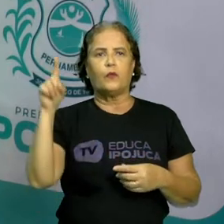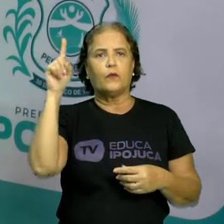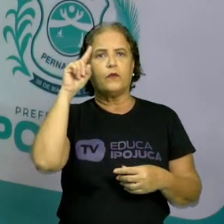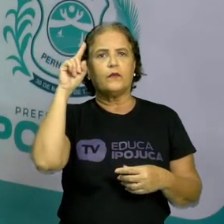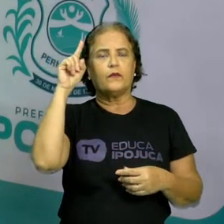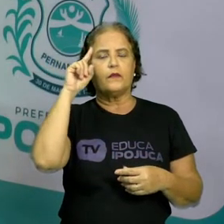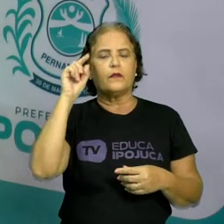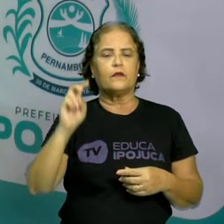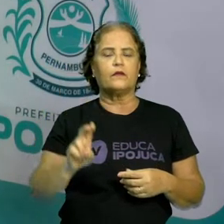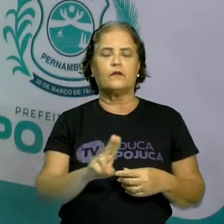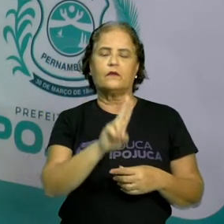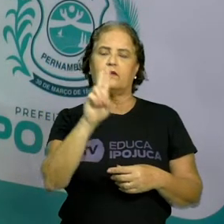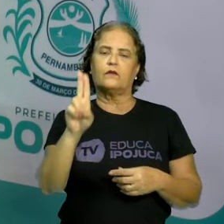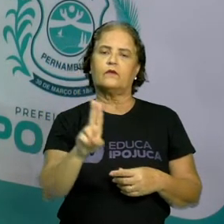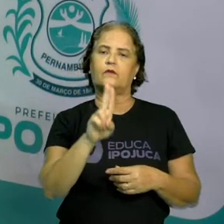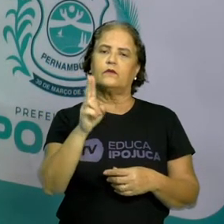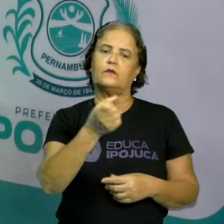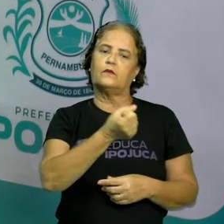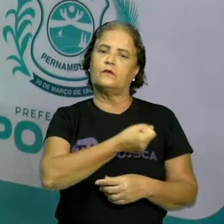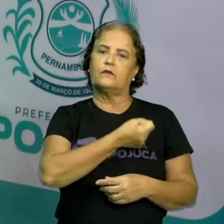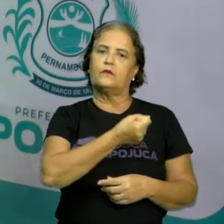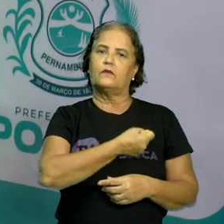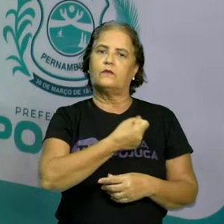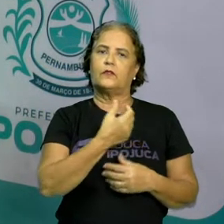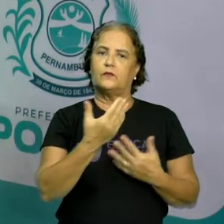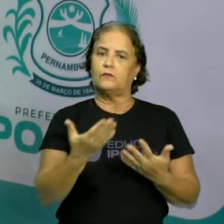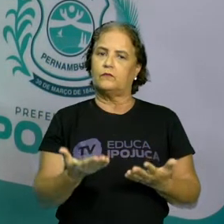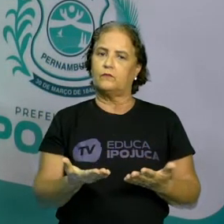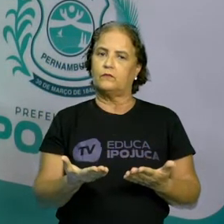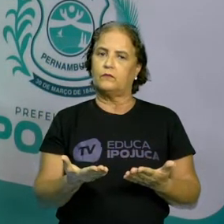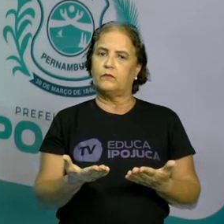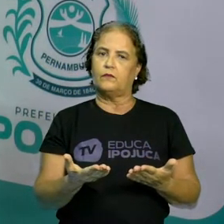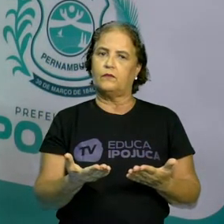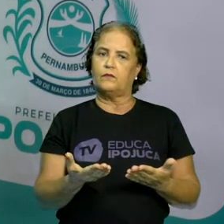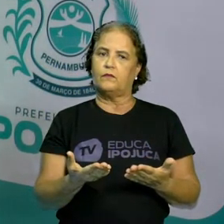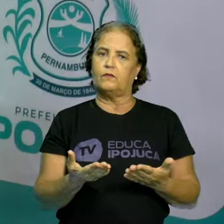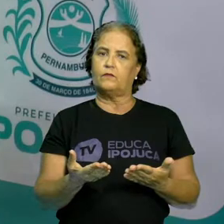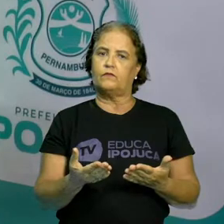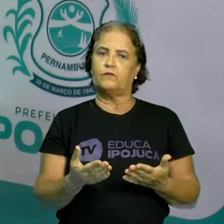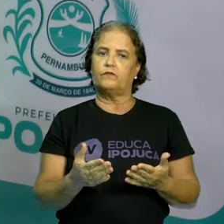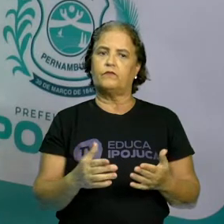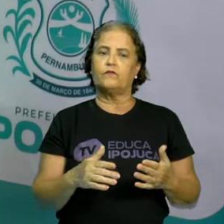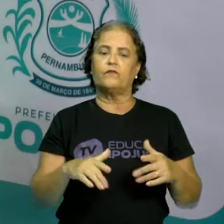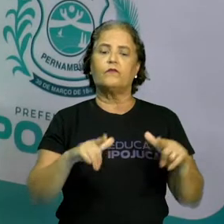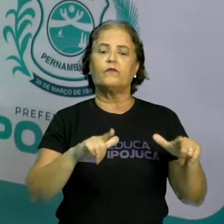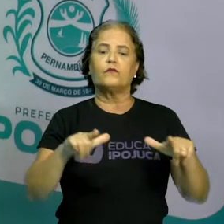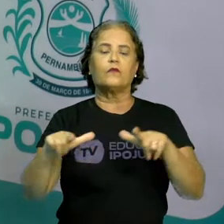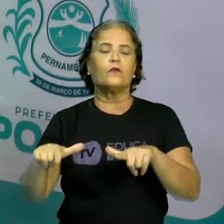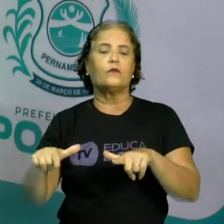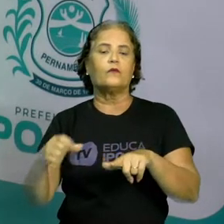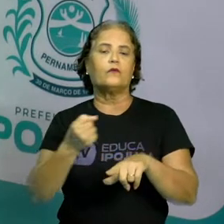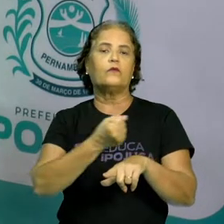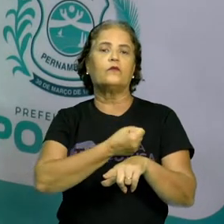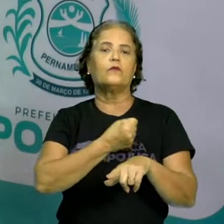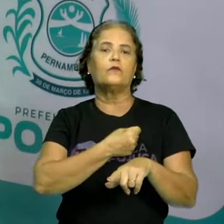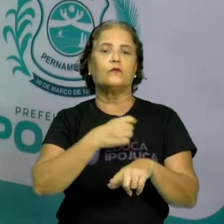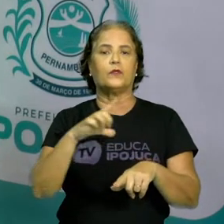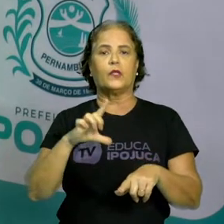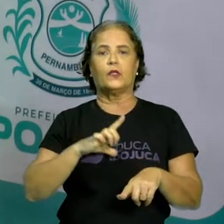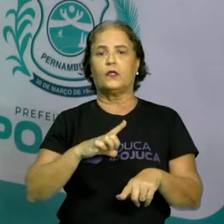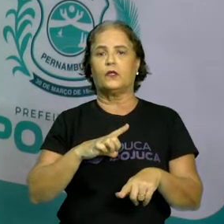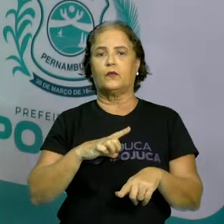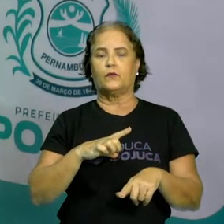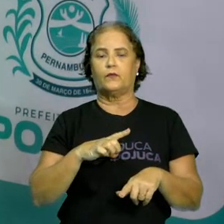usamos os números, crianças? Bom, onde é que os números estão? Como eu falei para